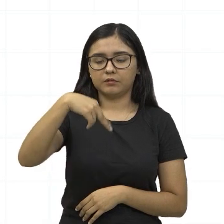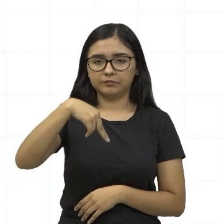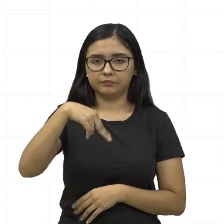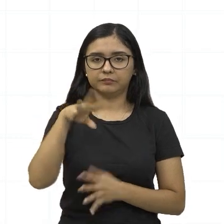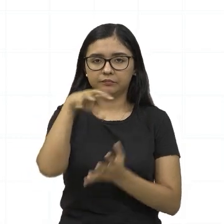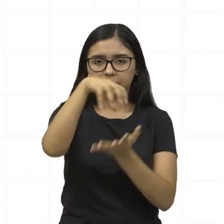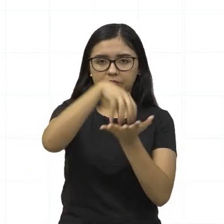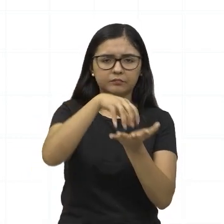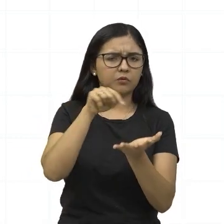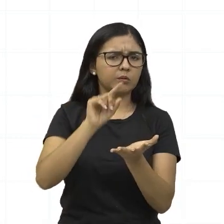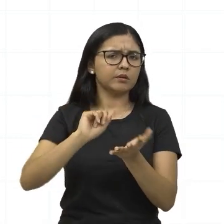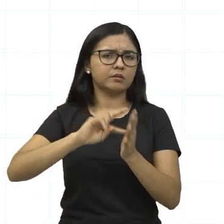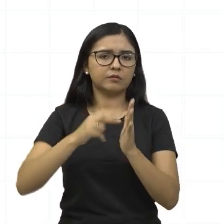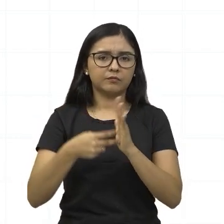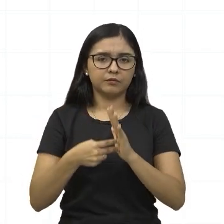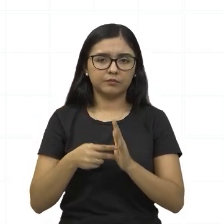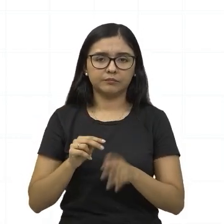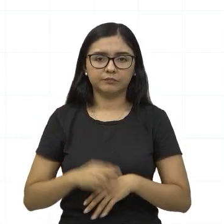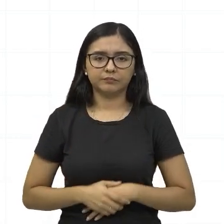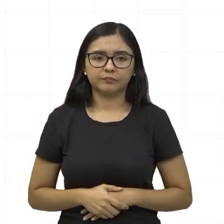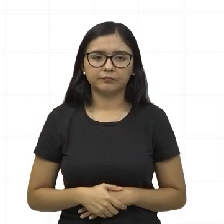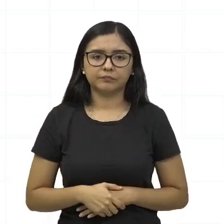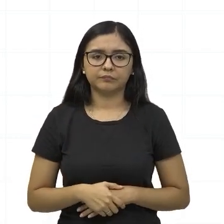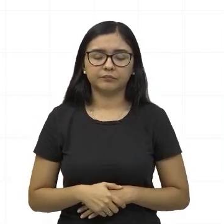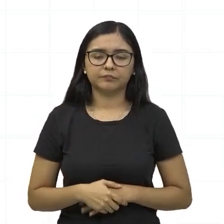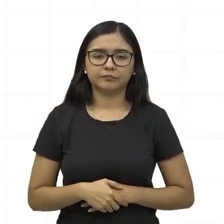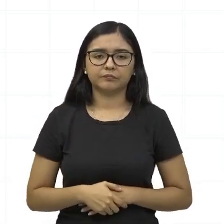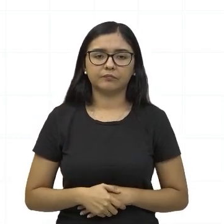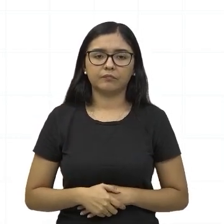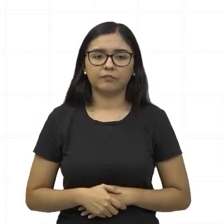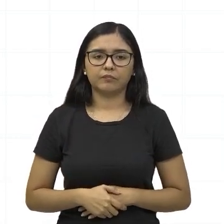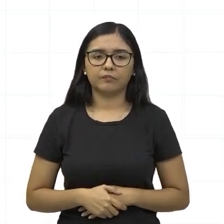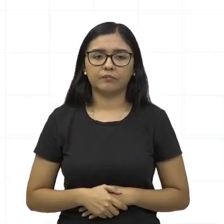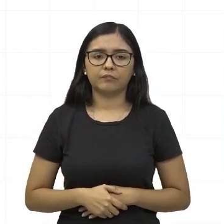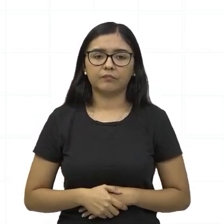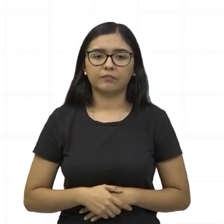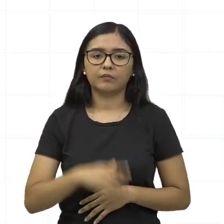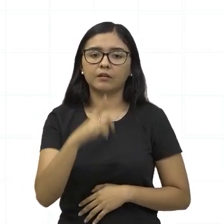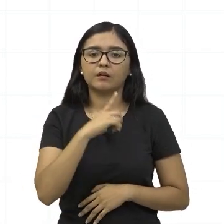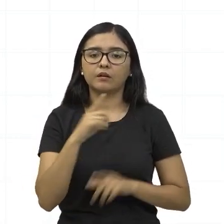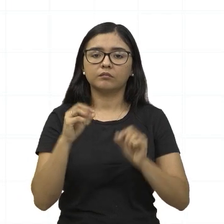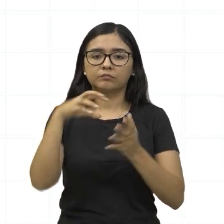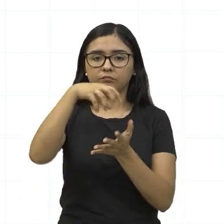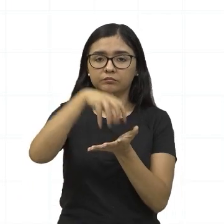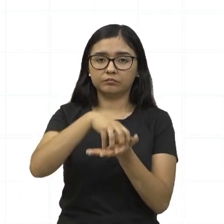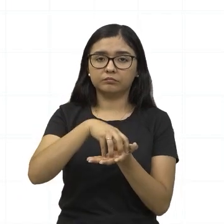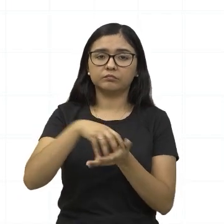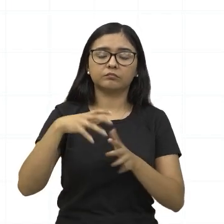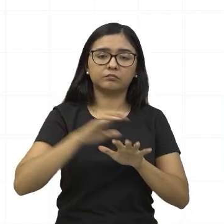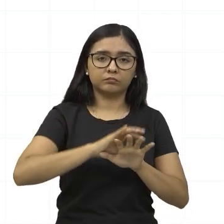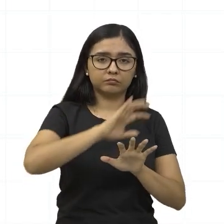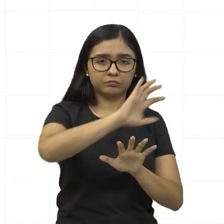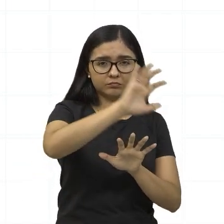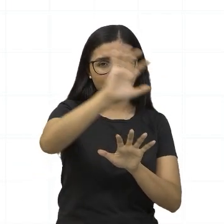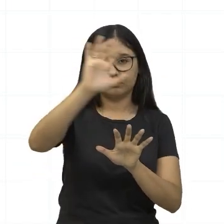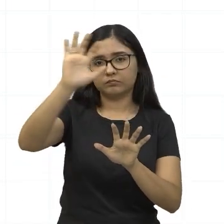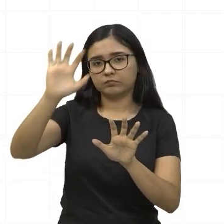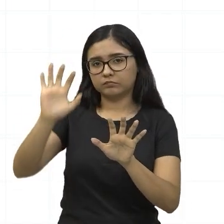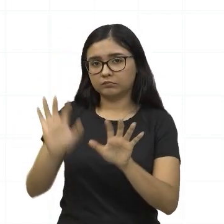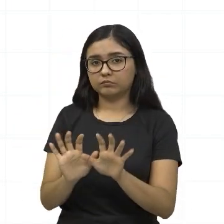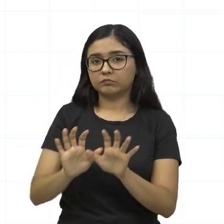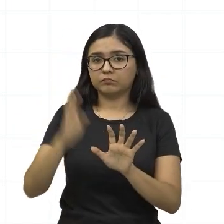O que seria esse sistema interligado nacional? Ele é uma rede que se estende por grande parte do Brasil,